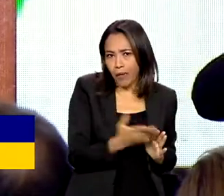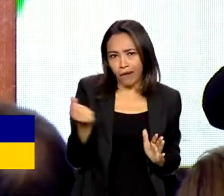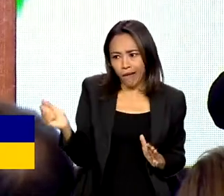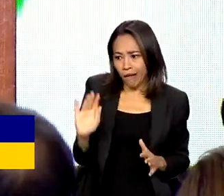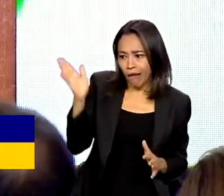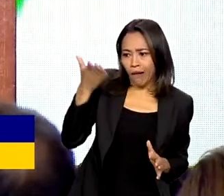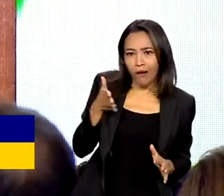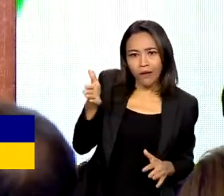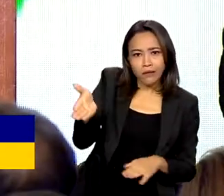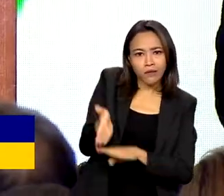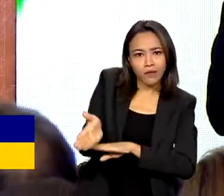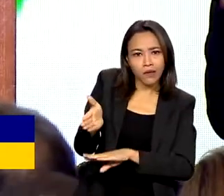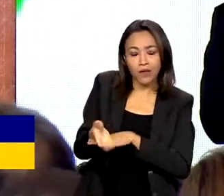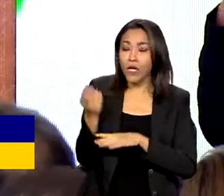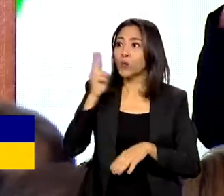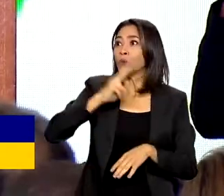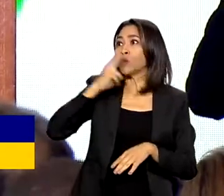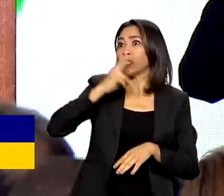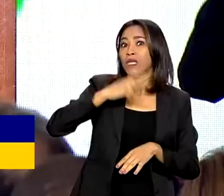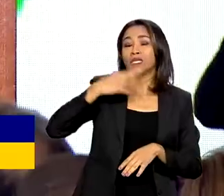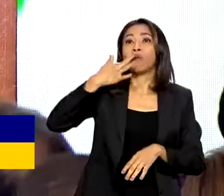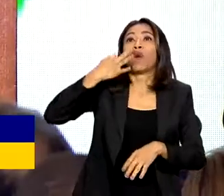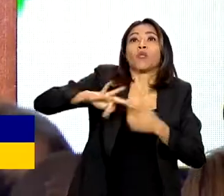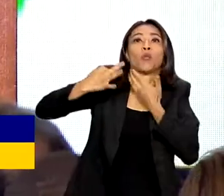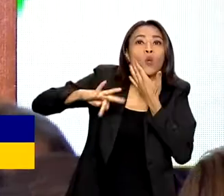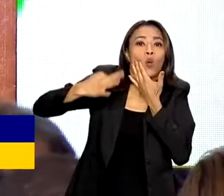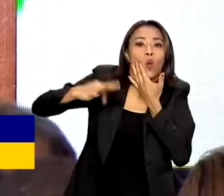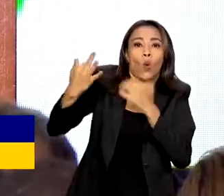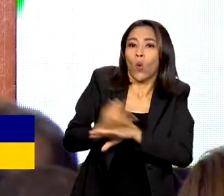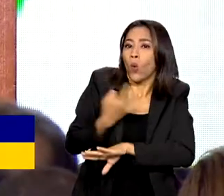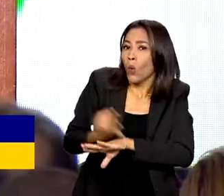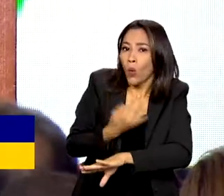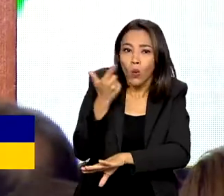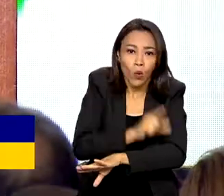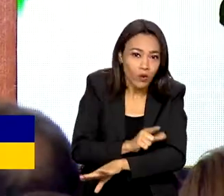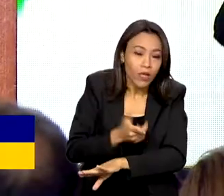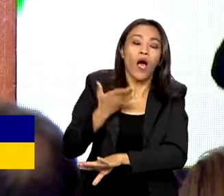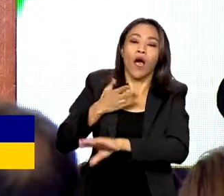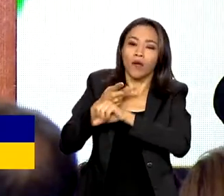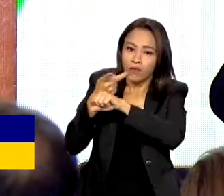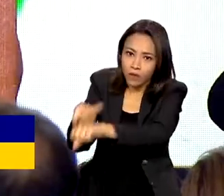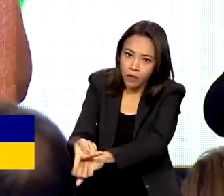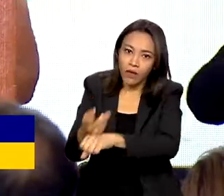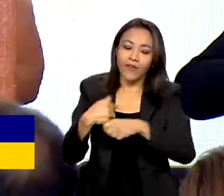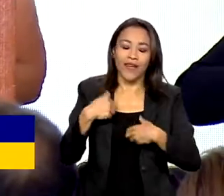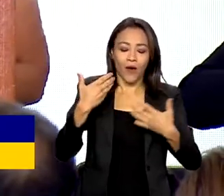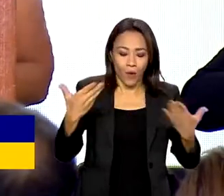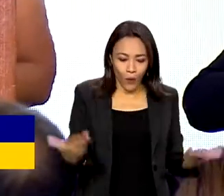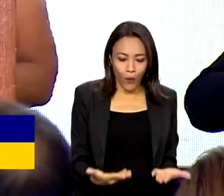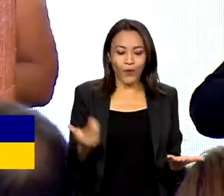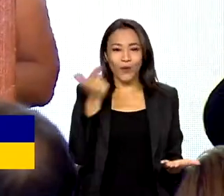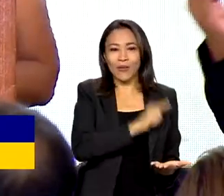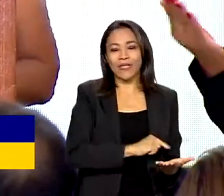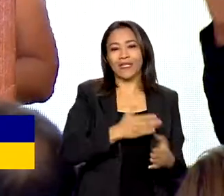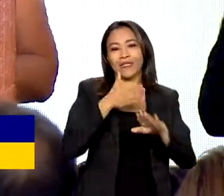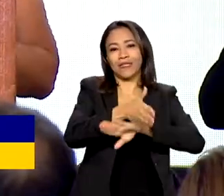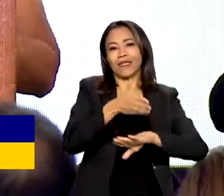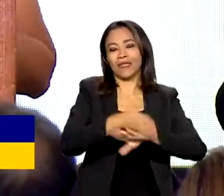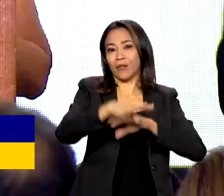Então a gente ia numa emergência, uma dor insuportável. A partir do momento que eu fui contemplada com o Brasil Sorridente,